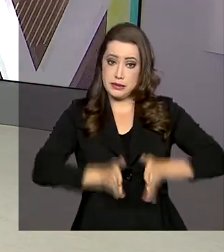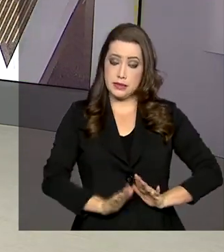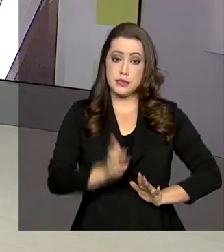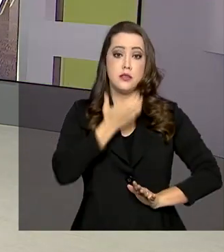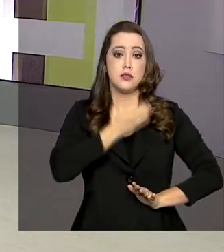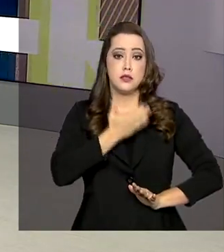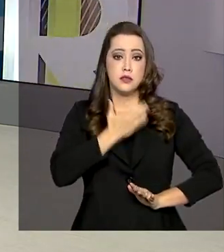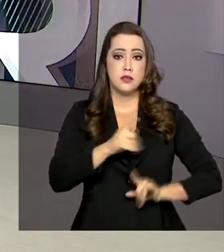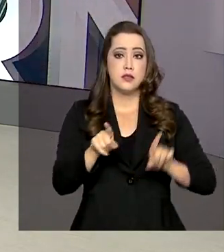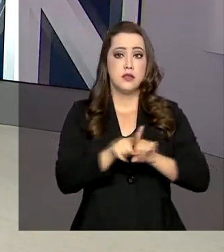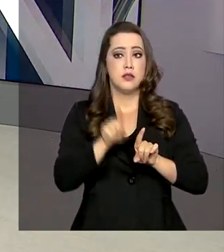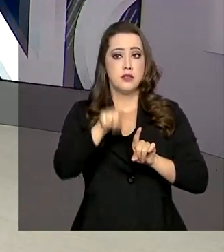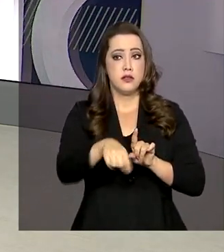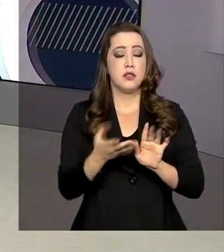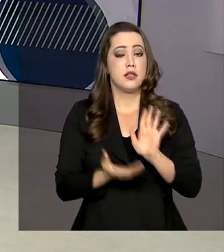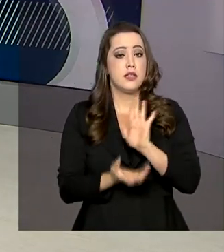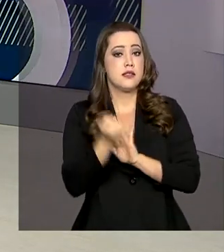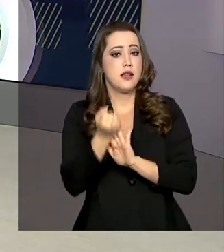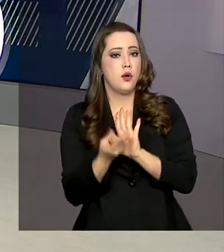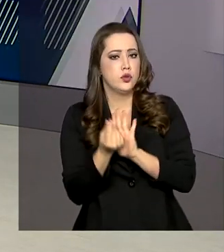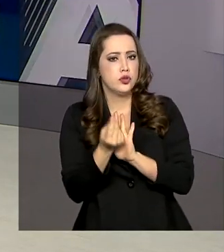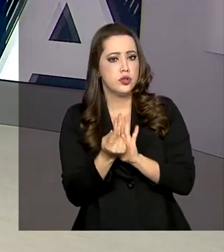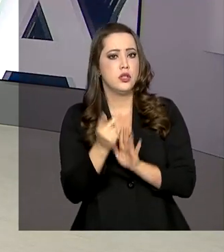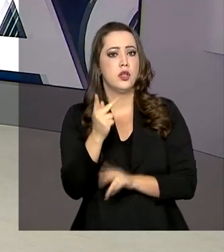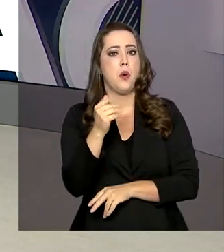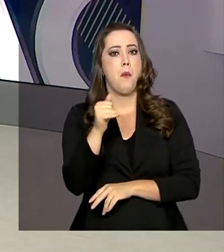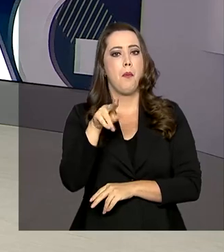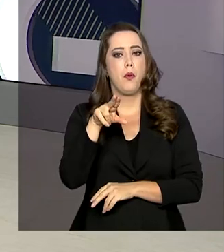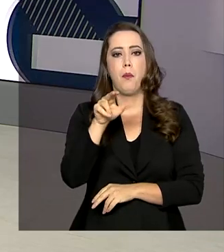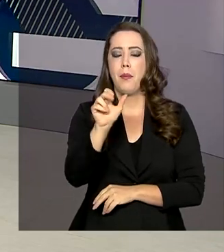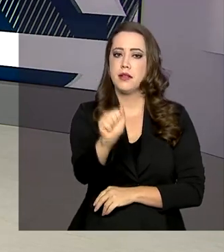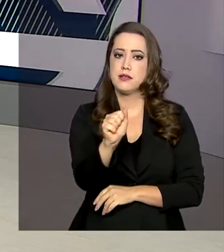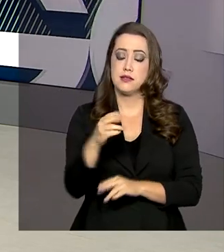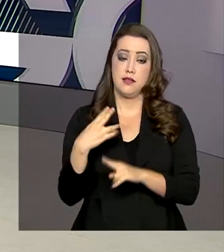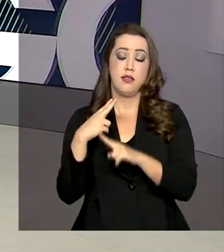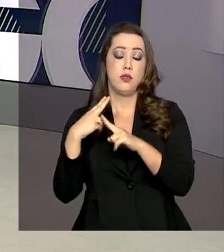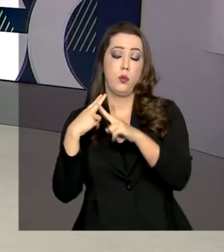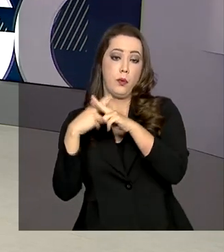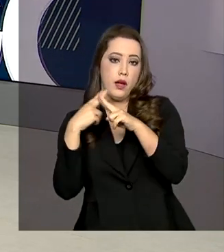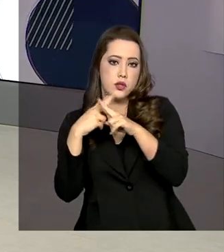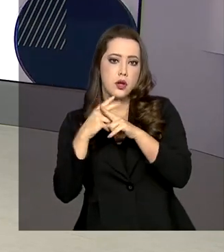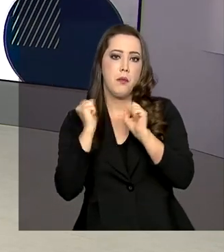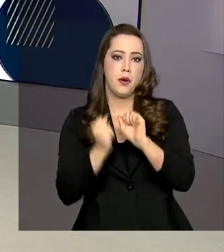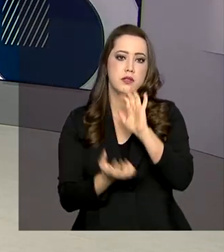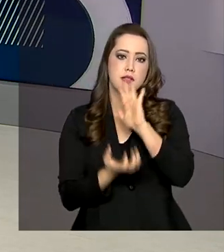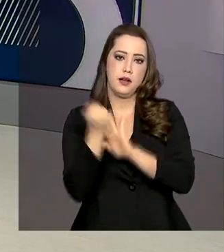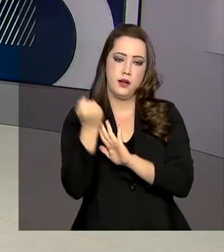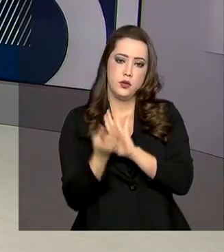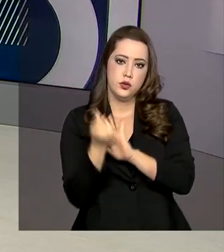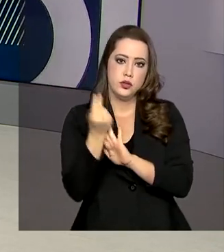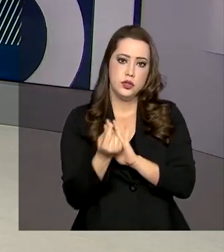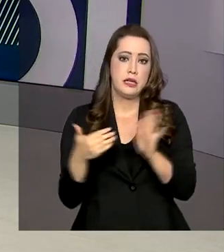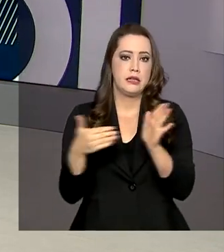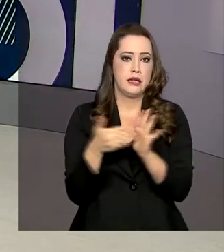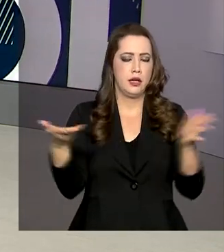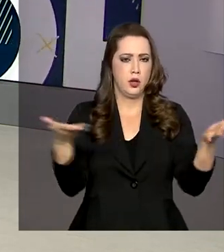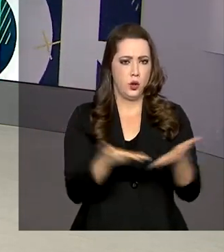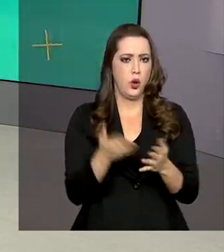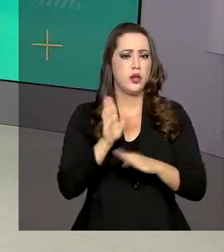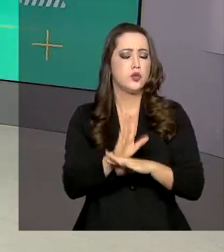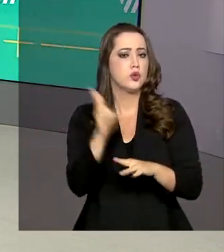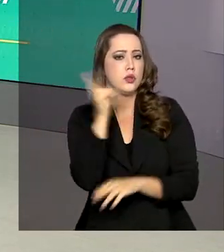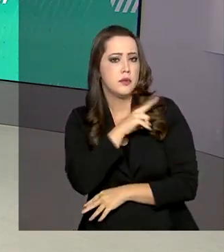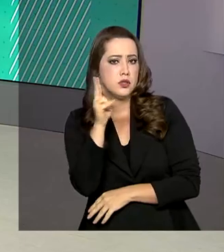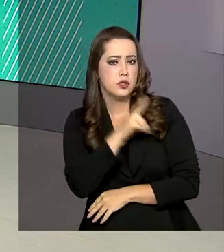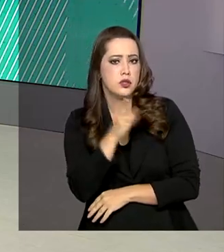dezembro, que ainda tem saldo na conta poupança digital Caixa, vão poder sacar o dinheiro. Até agora, o auxílio emergencial já